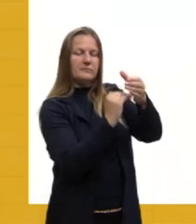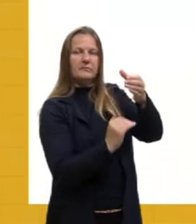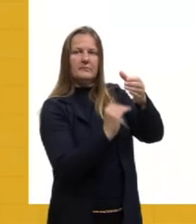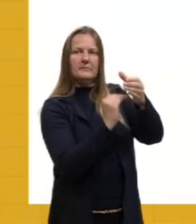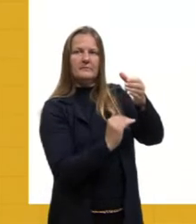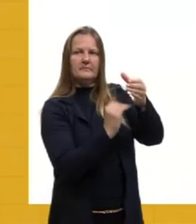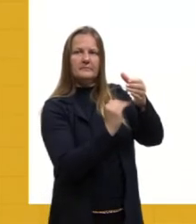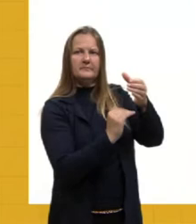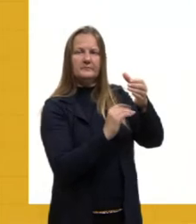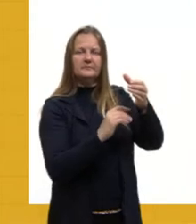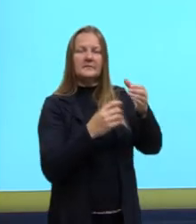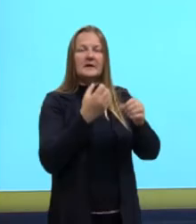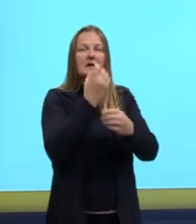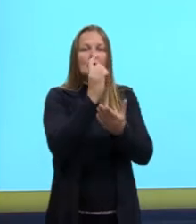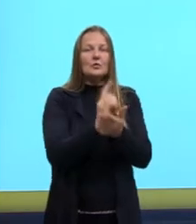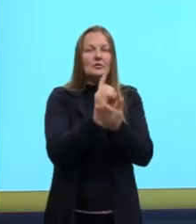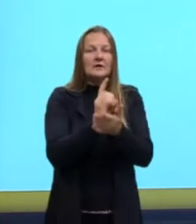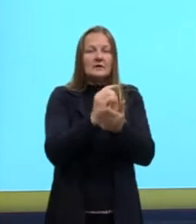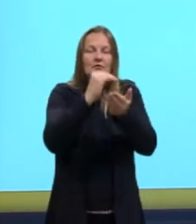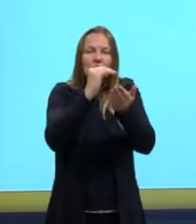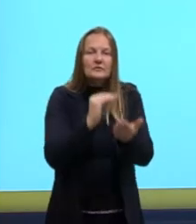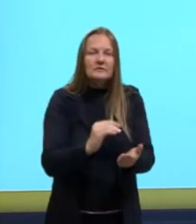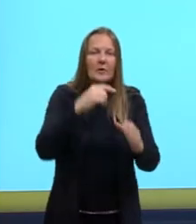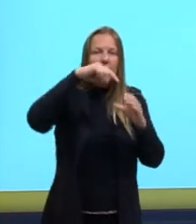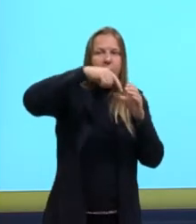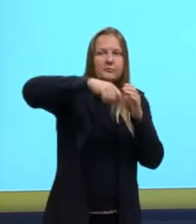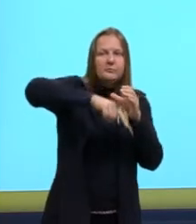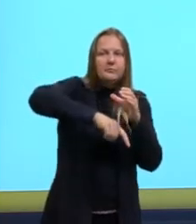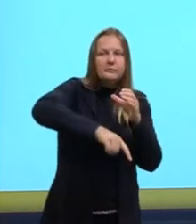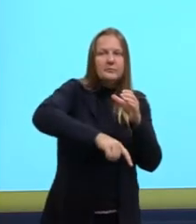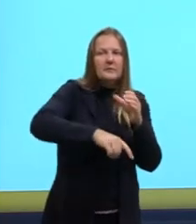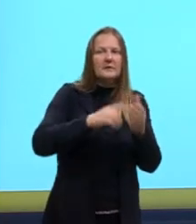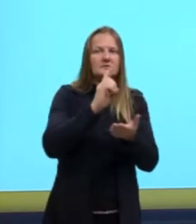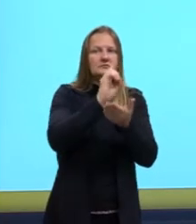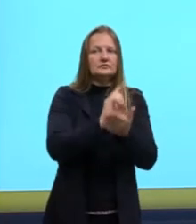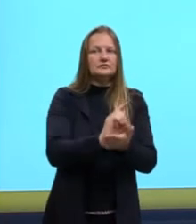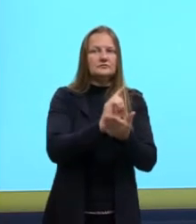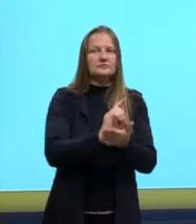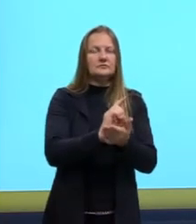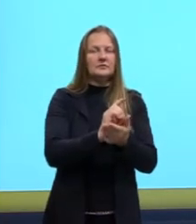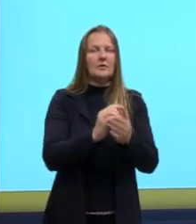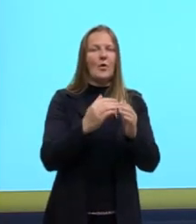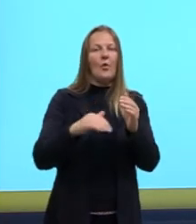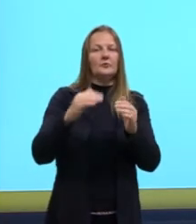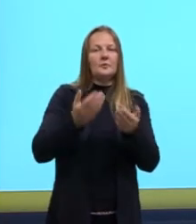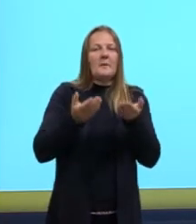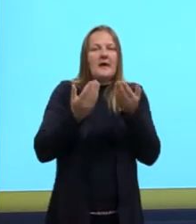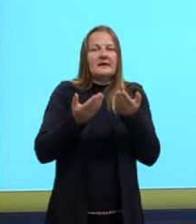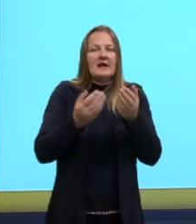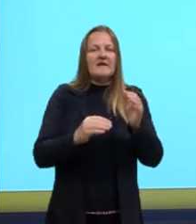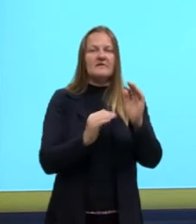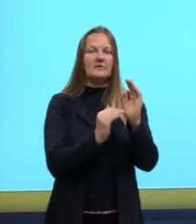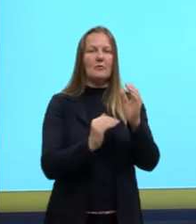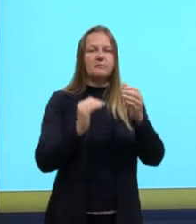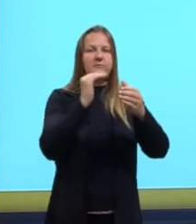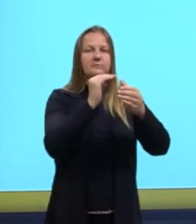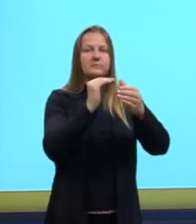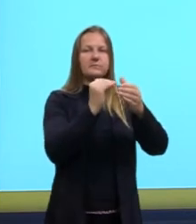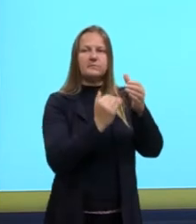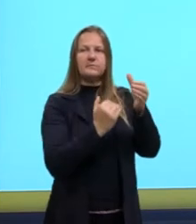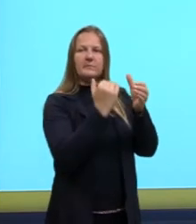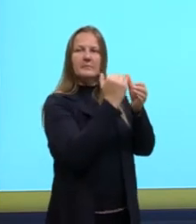o mais denso desce por causa da gravidade, né? Quanto menores as